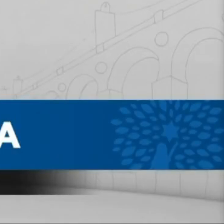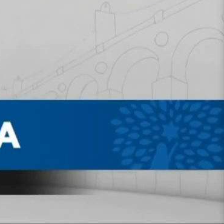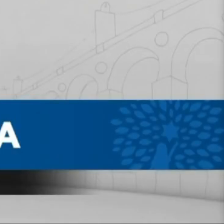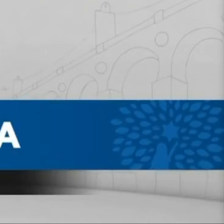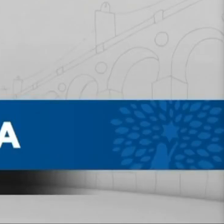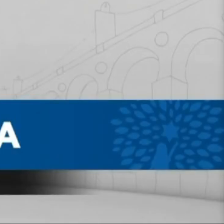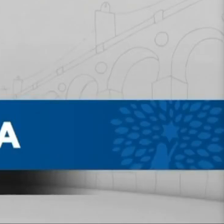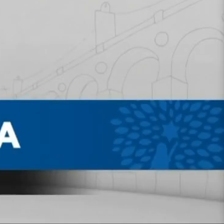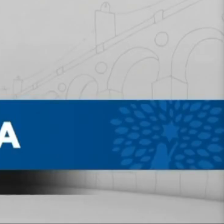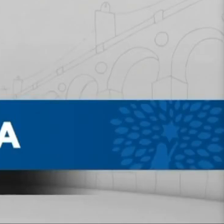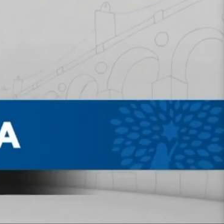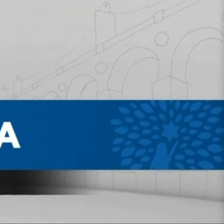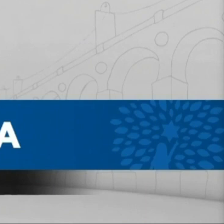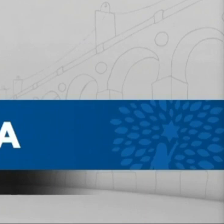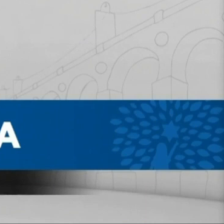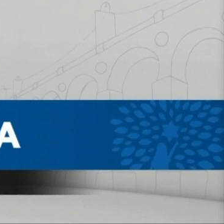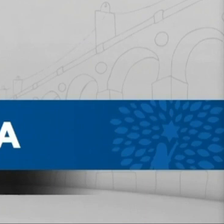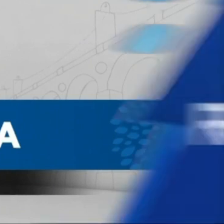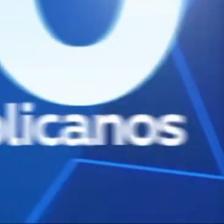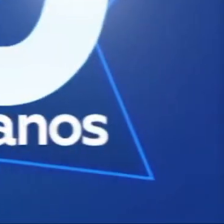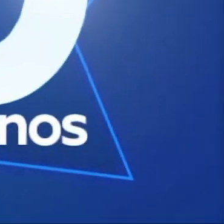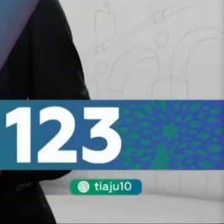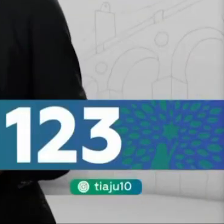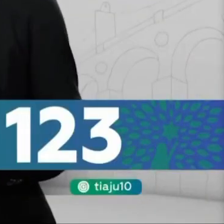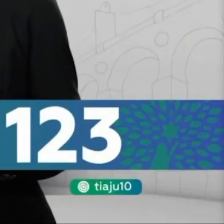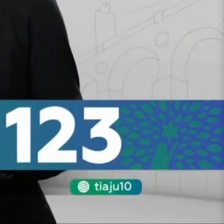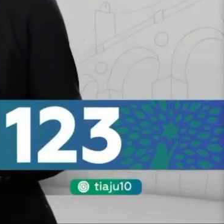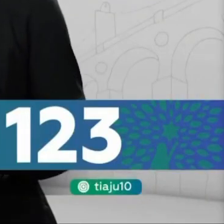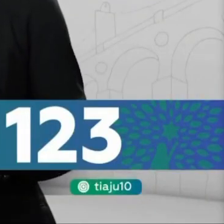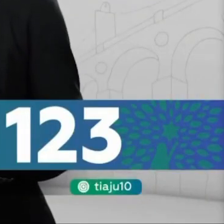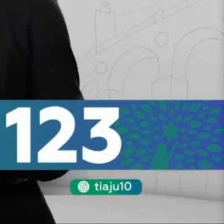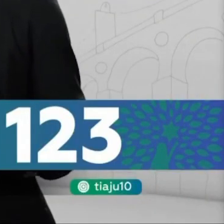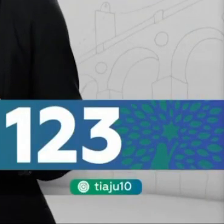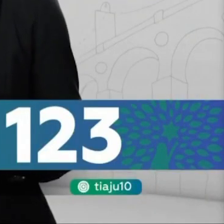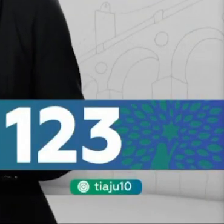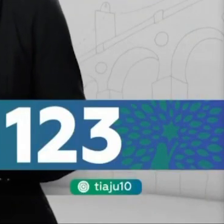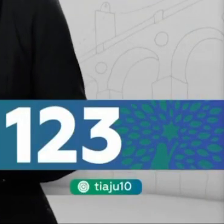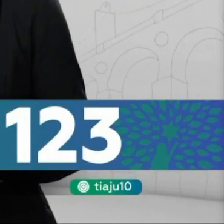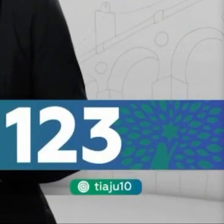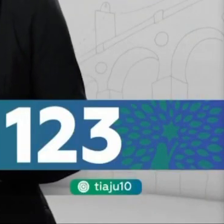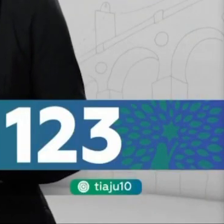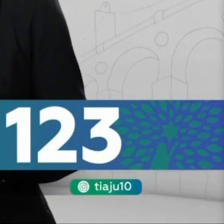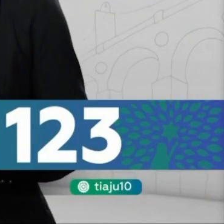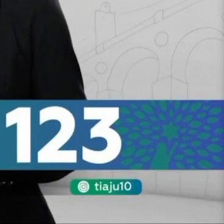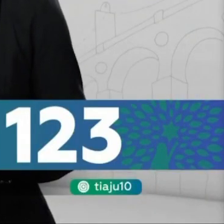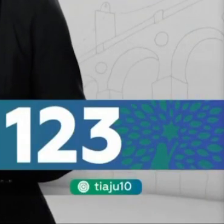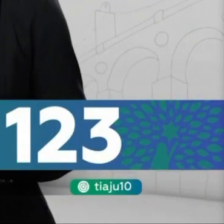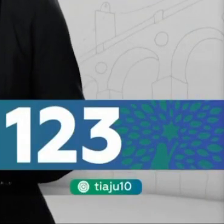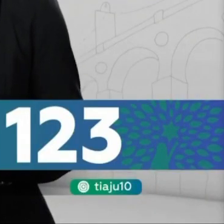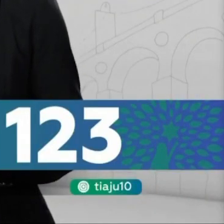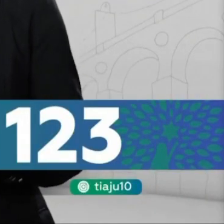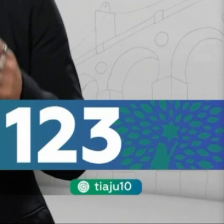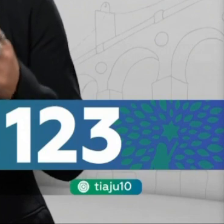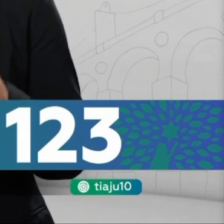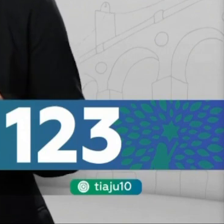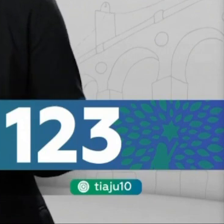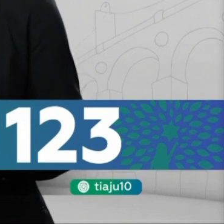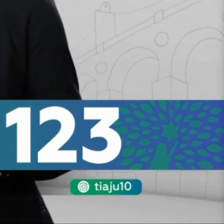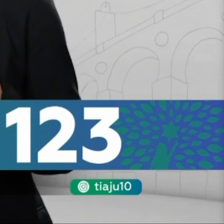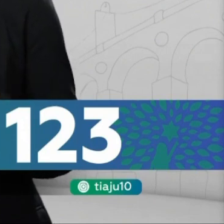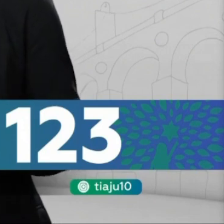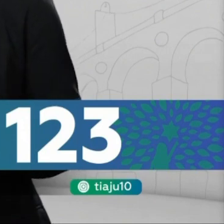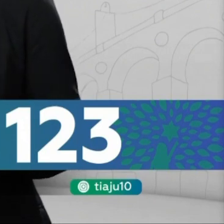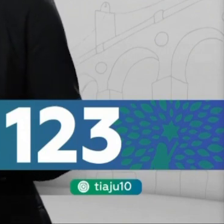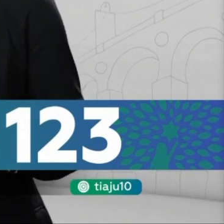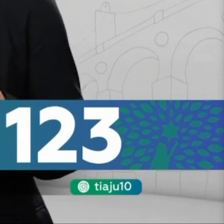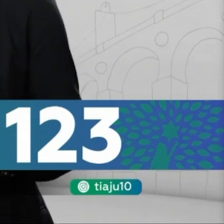estadual, vote no Republicanos. Vote 10. Vai arreventar. Sou deputada Tia Ju. Fui secretária de Assistência Social do Rio durante a pandemia e cuidamos das